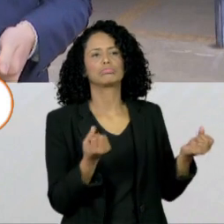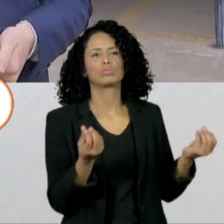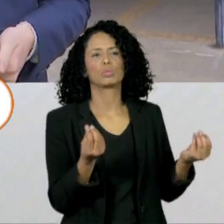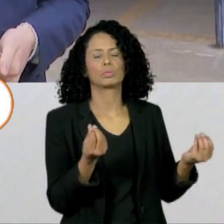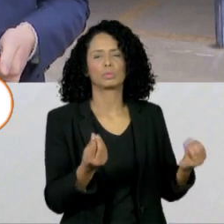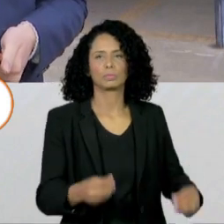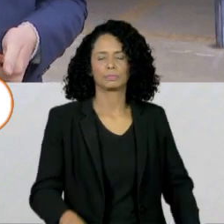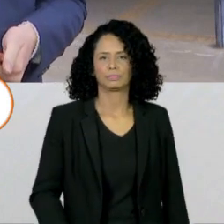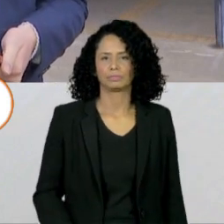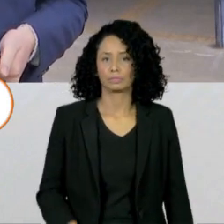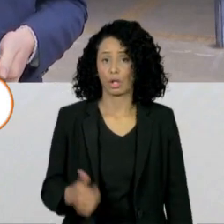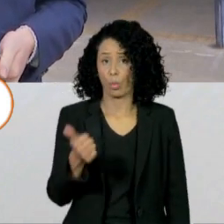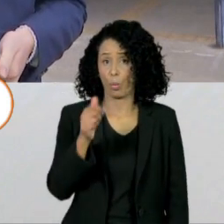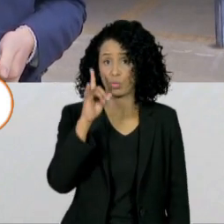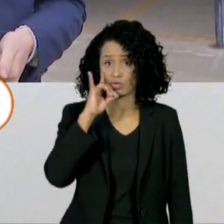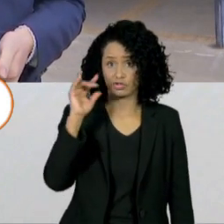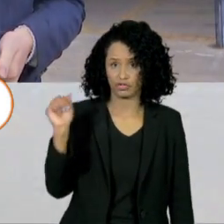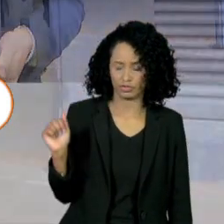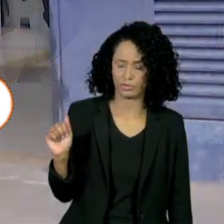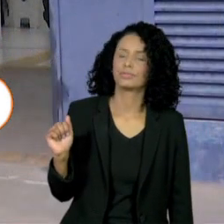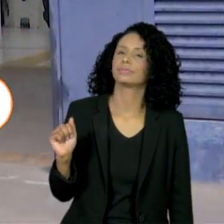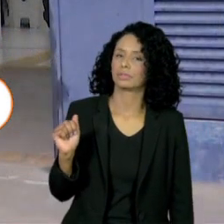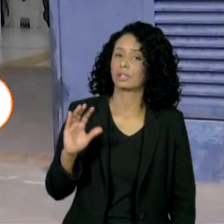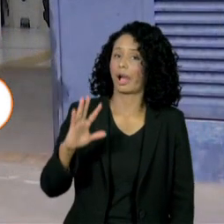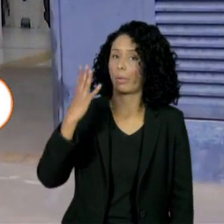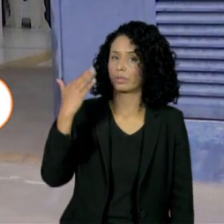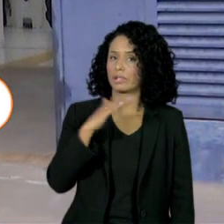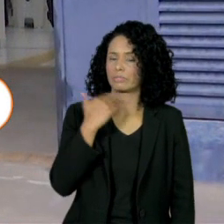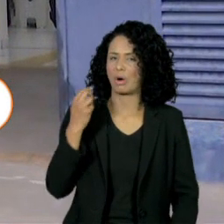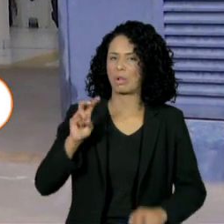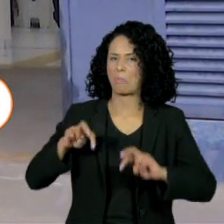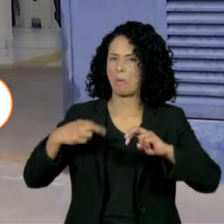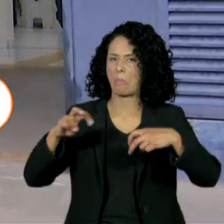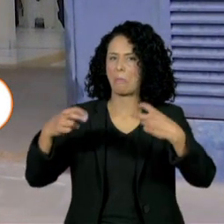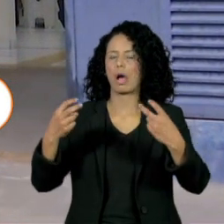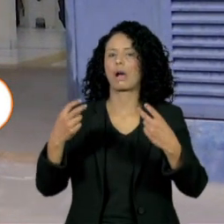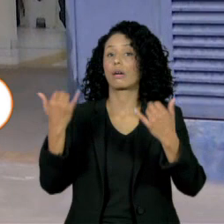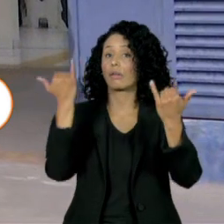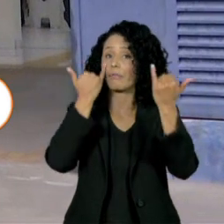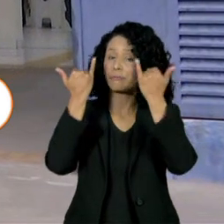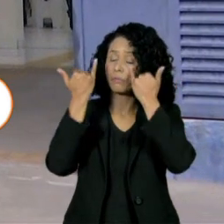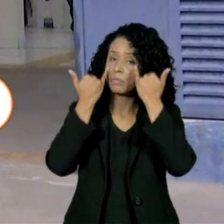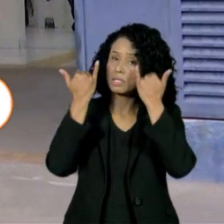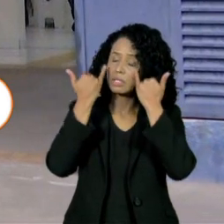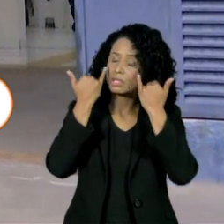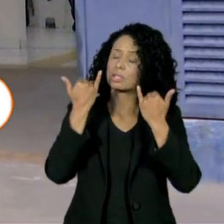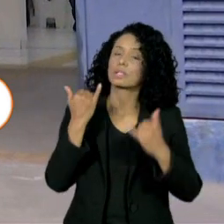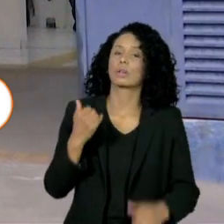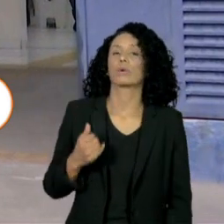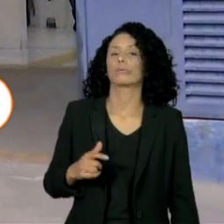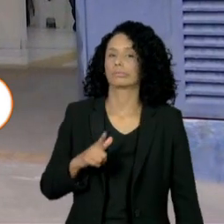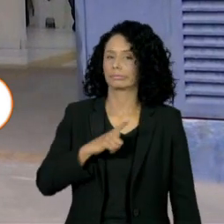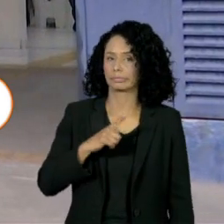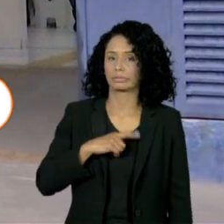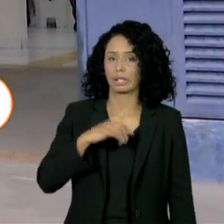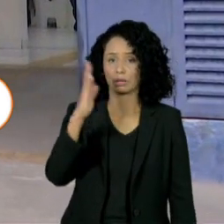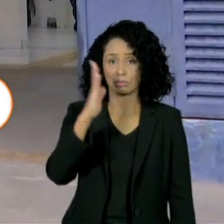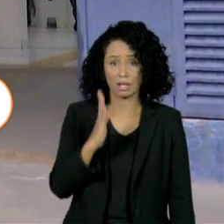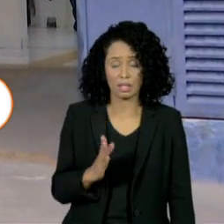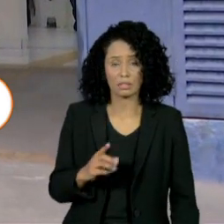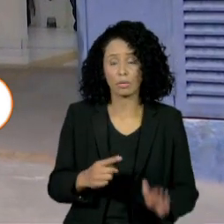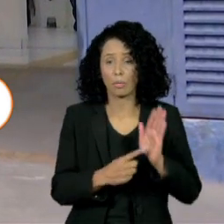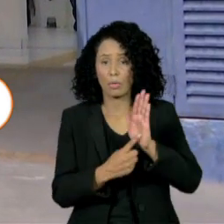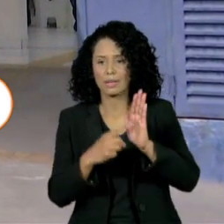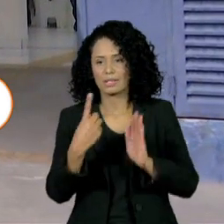Há 11 dias, Edu, de acordo com o consórcio dos veículos de imprensa, nesta segunda-feira foram registradas aqui no país 108